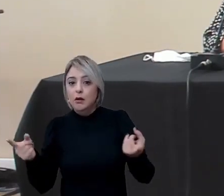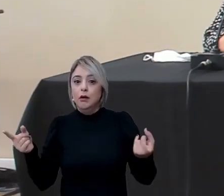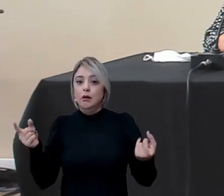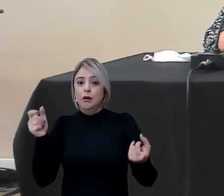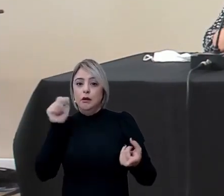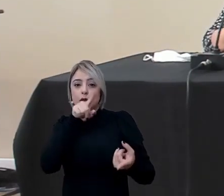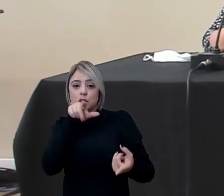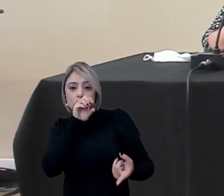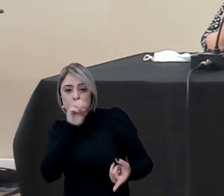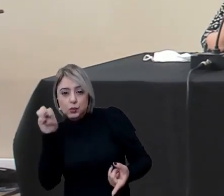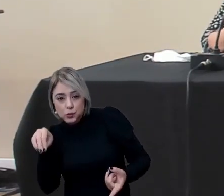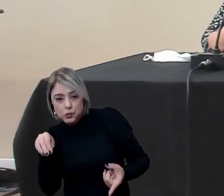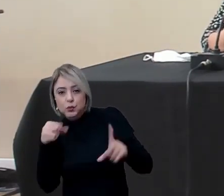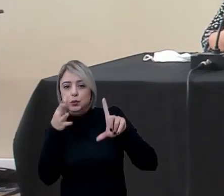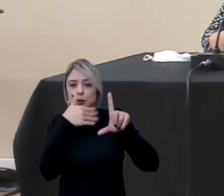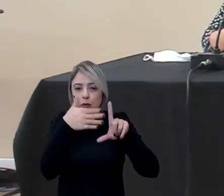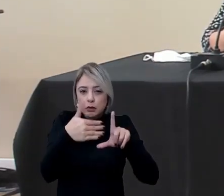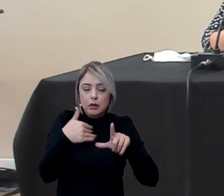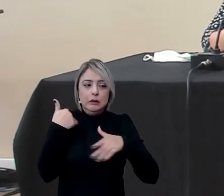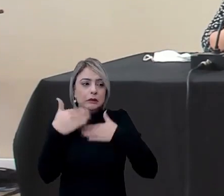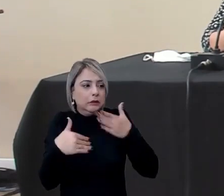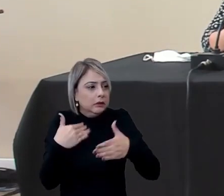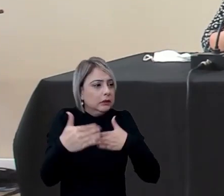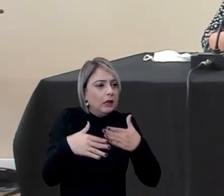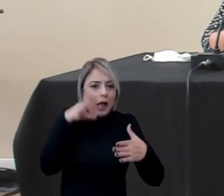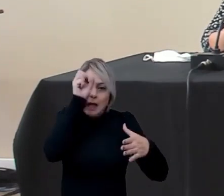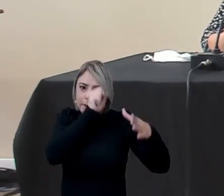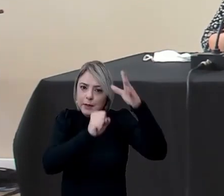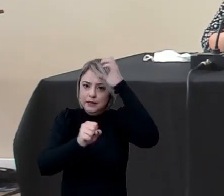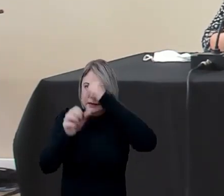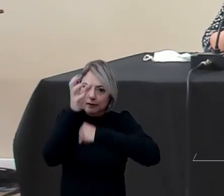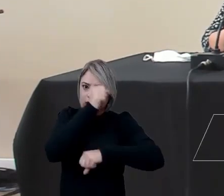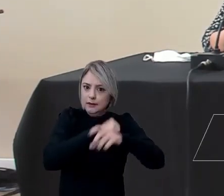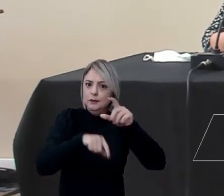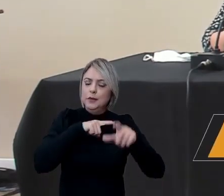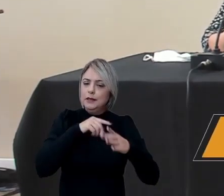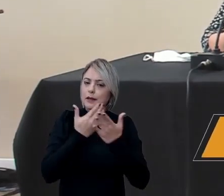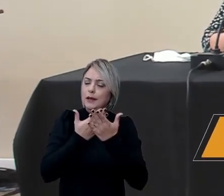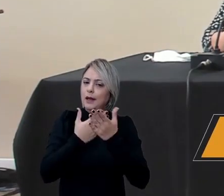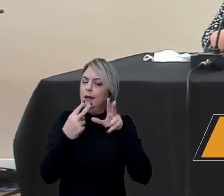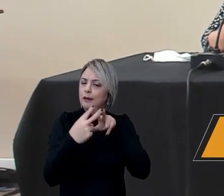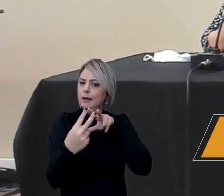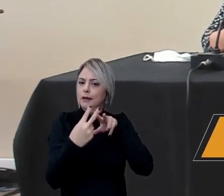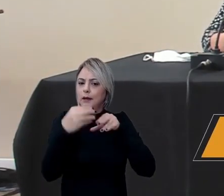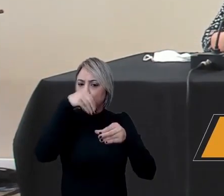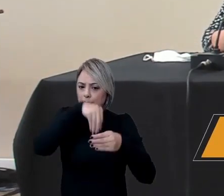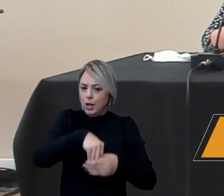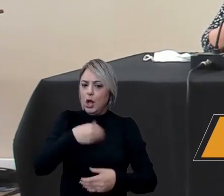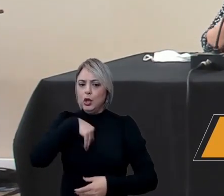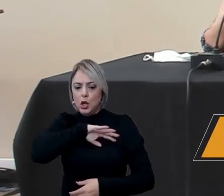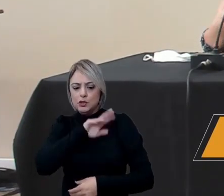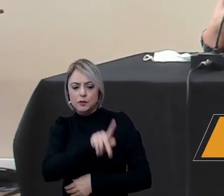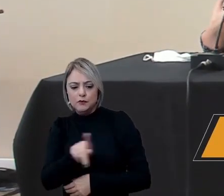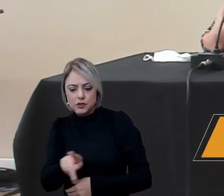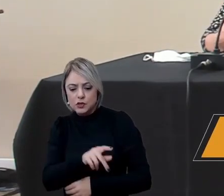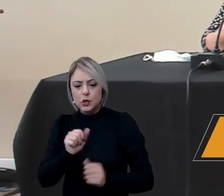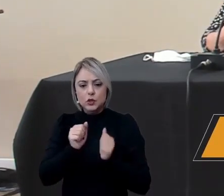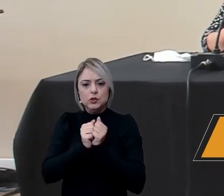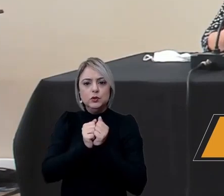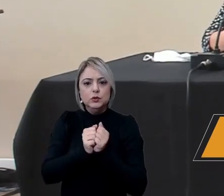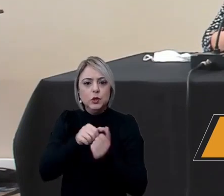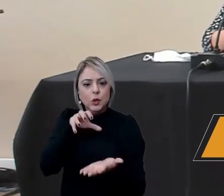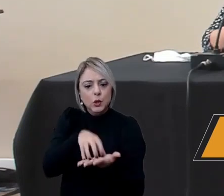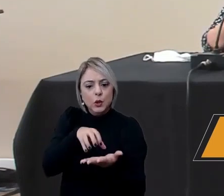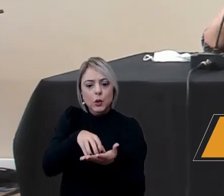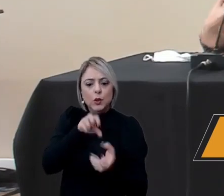zoom a gente está num processo muito intenso de aprendizagem inclusive interna nós docentes com o nosso núcleo de